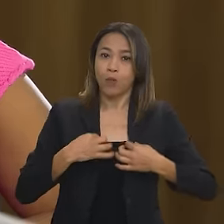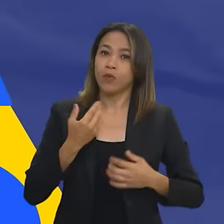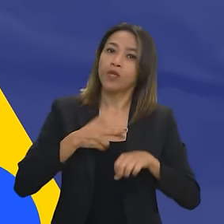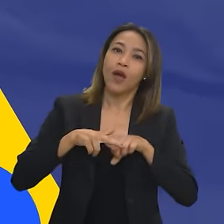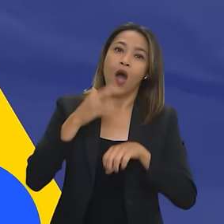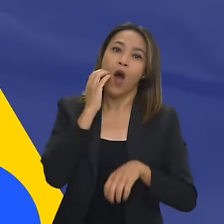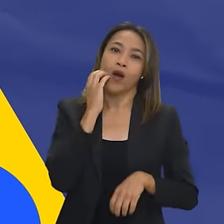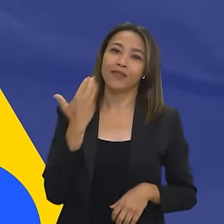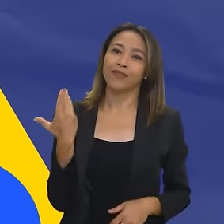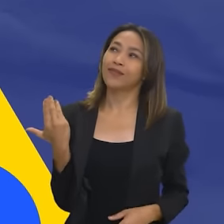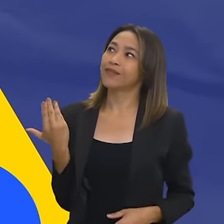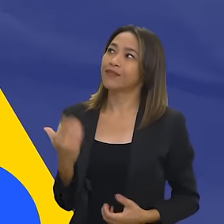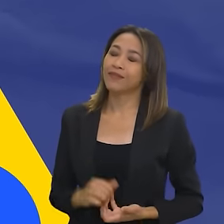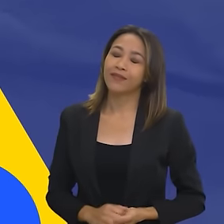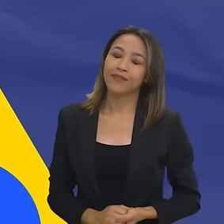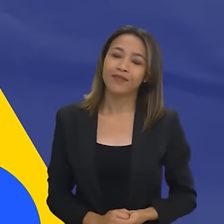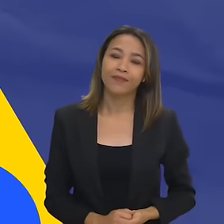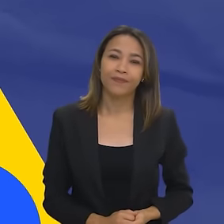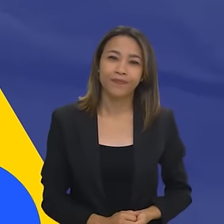rosa.